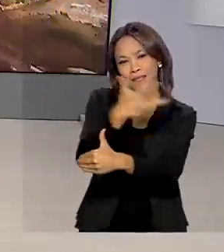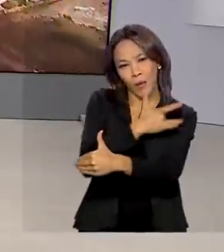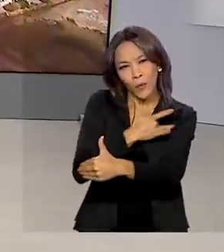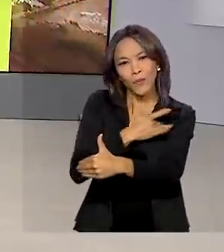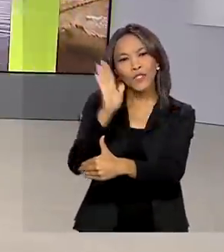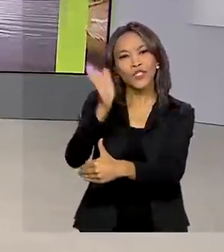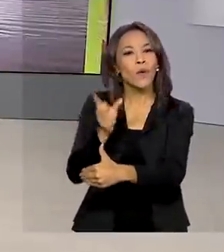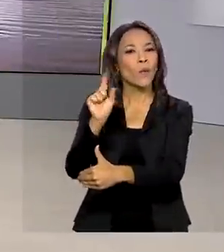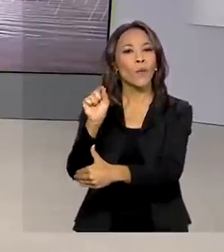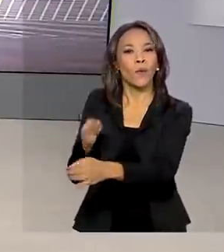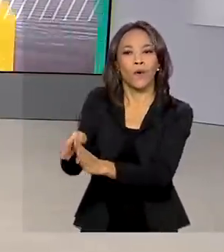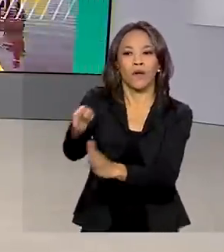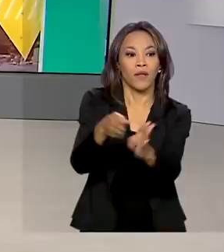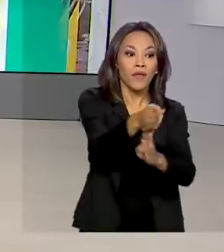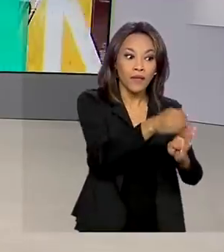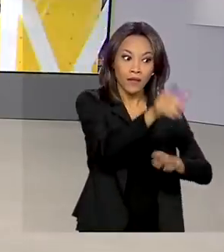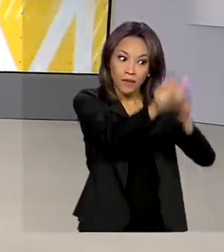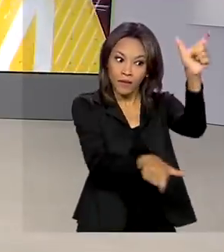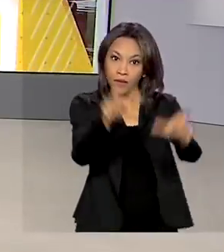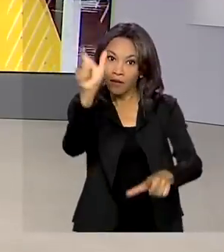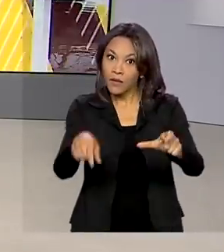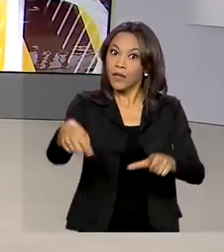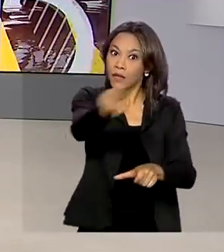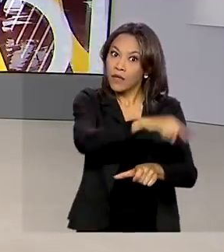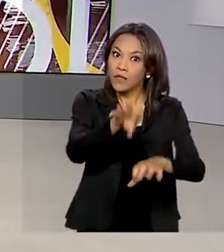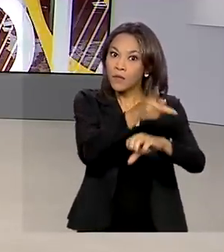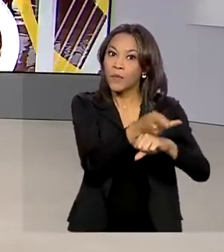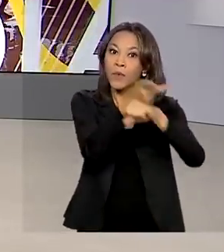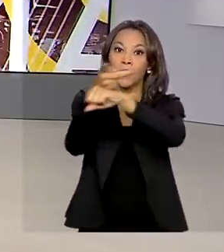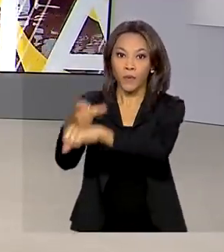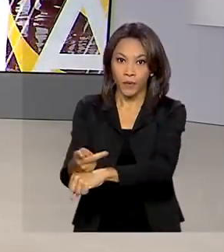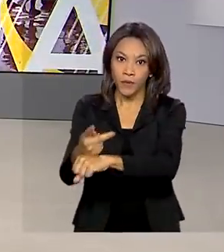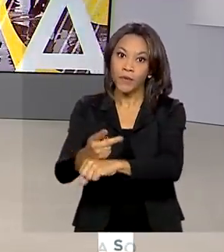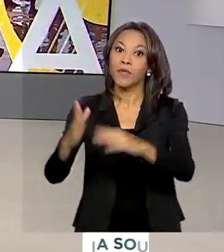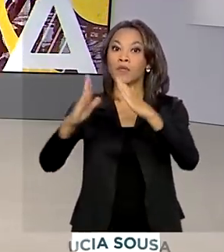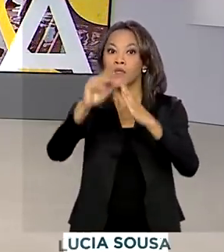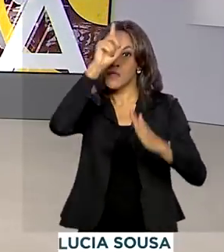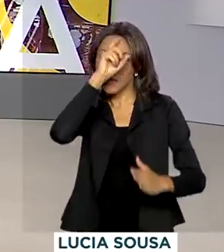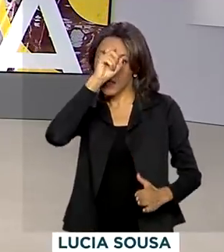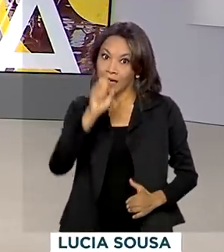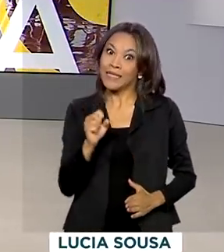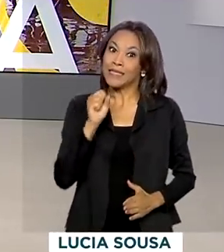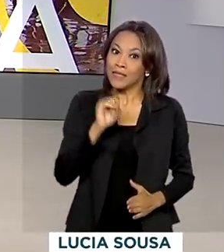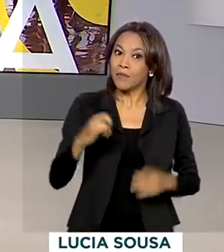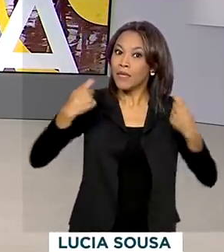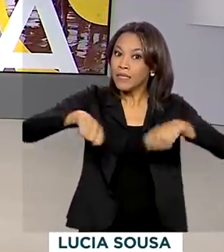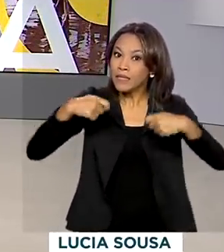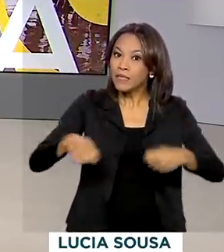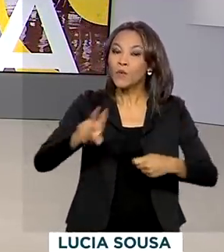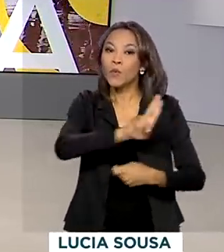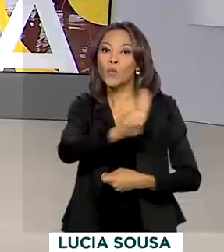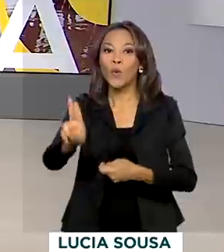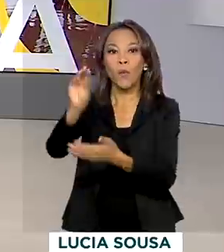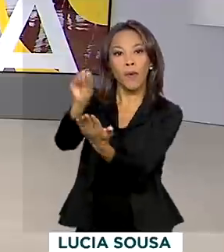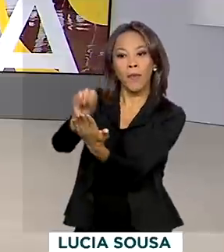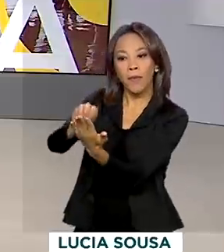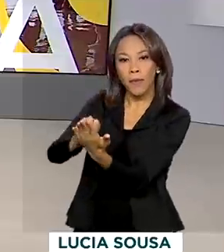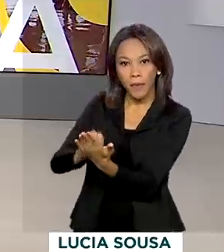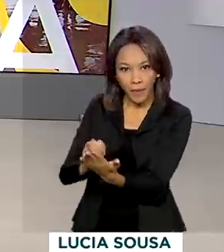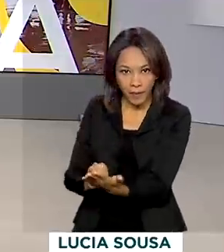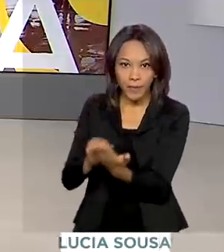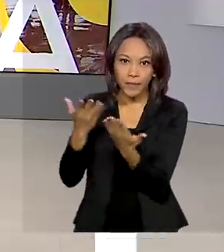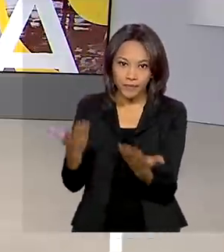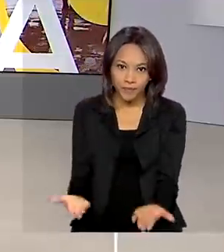orientando a população para que compareça aos postos de saúde caso precise atualizar o cadastro na unidade.